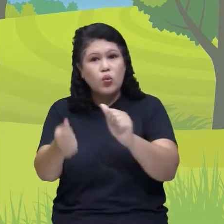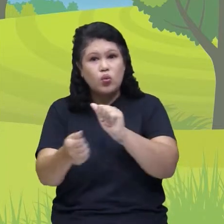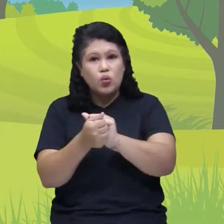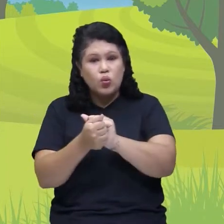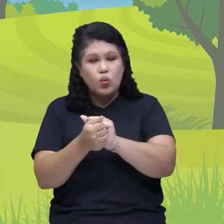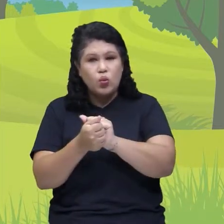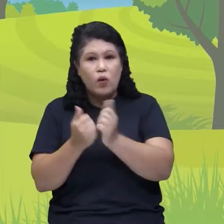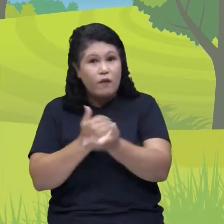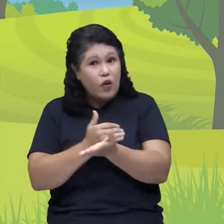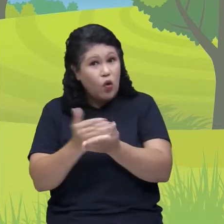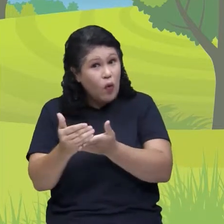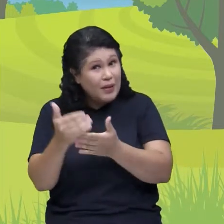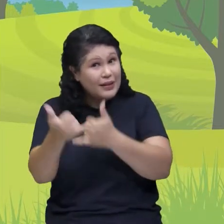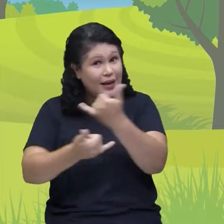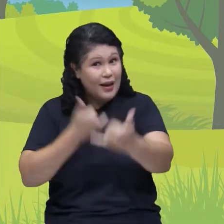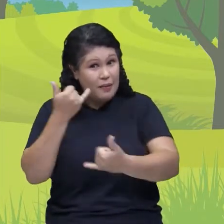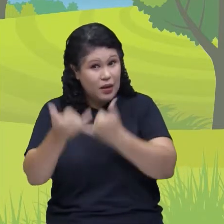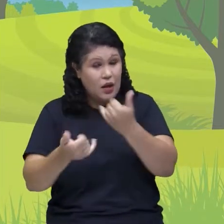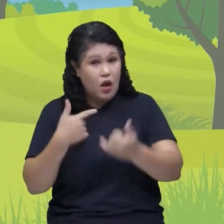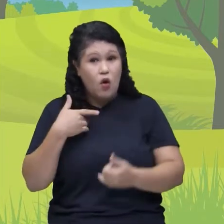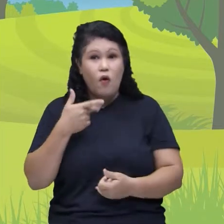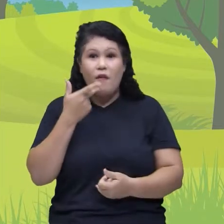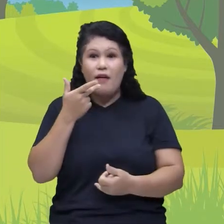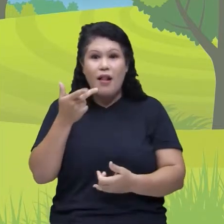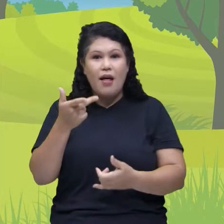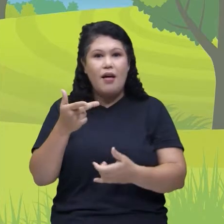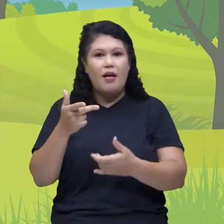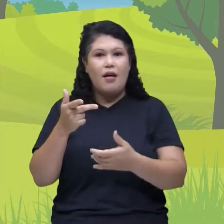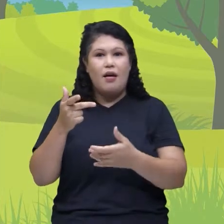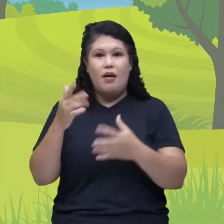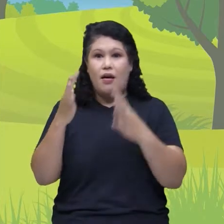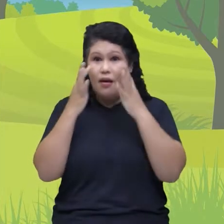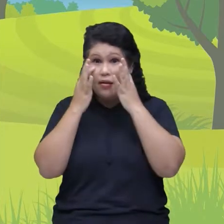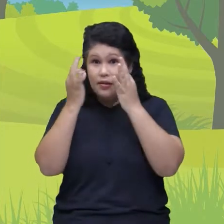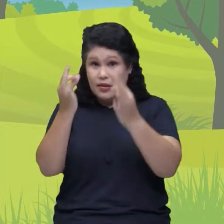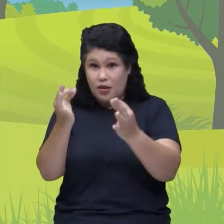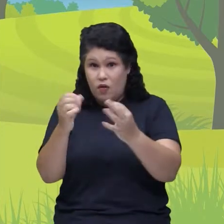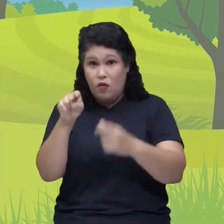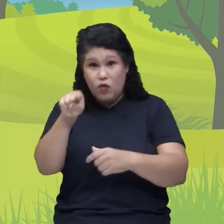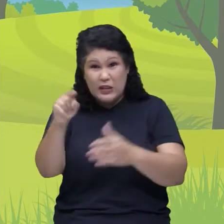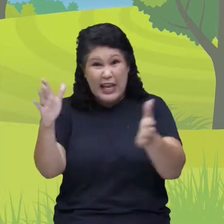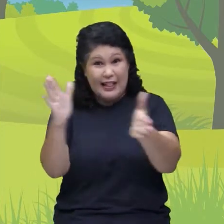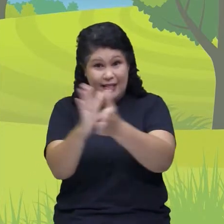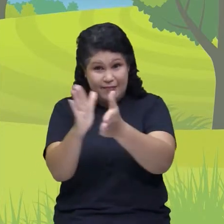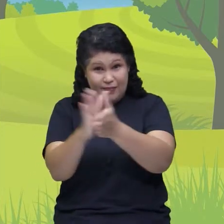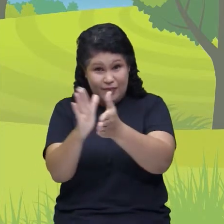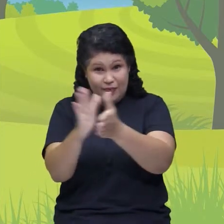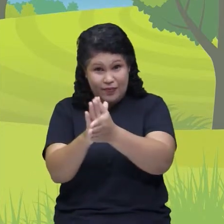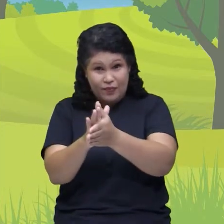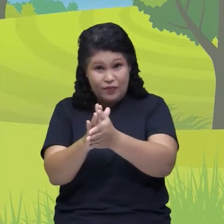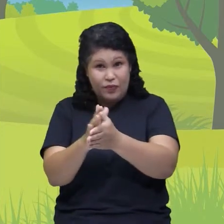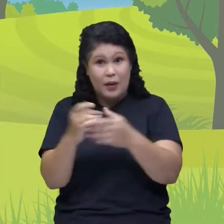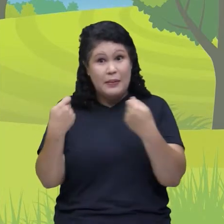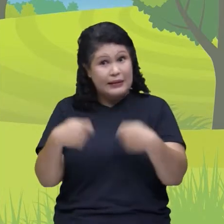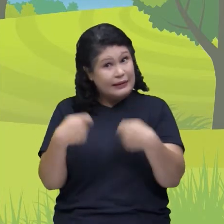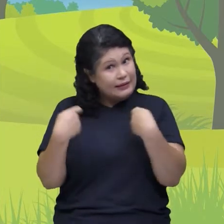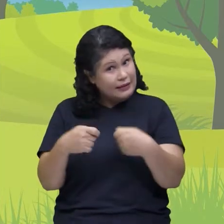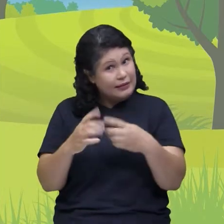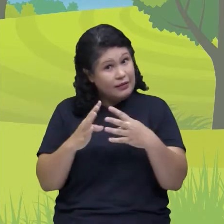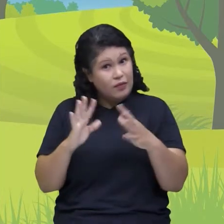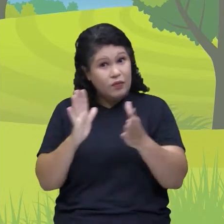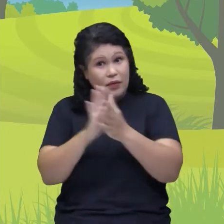Vamos iniciar nossas brincadeiras. Quando eu falar atenção, nós vamos bater três palminhas. Quero ver se vocês estão atentos, hein? Vocês não podem esquecer disso.